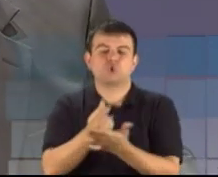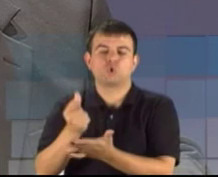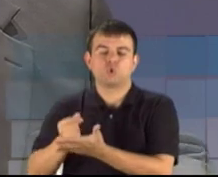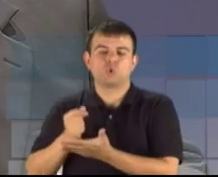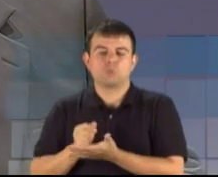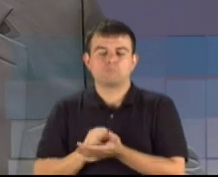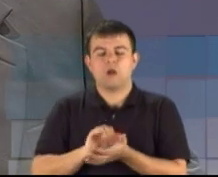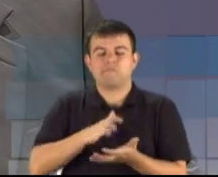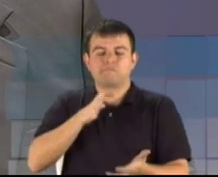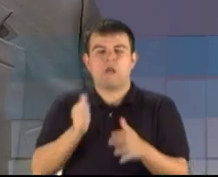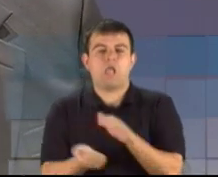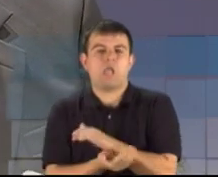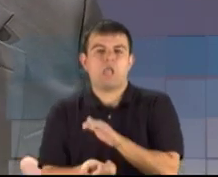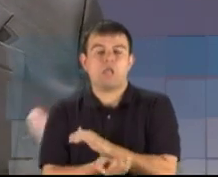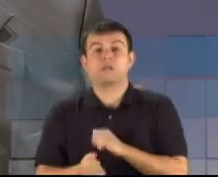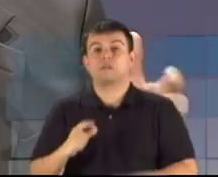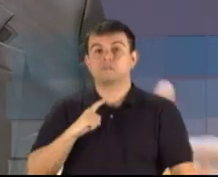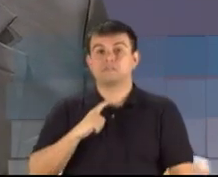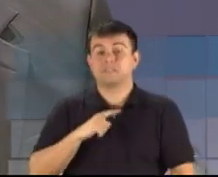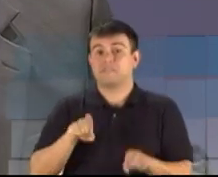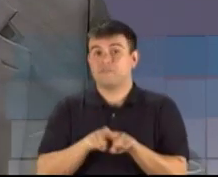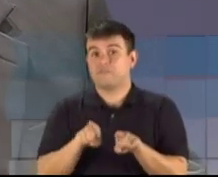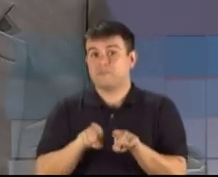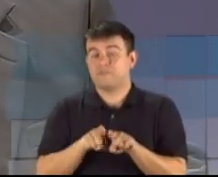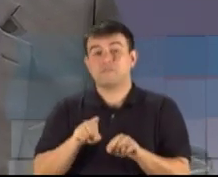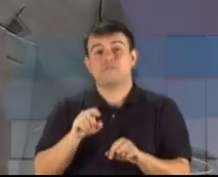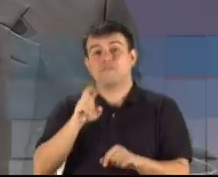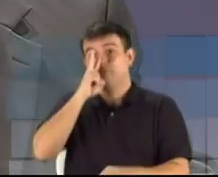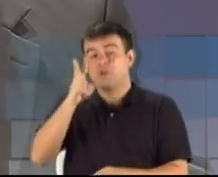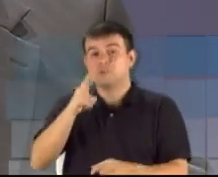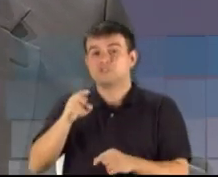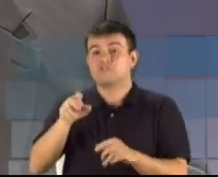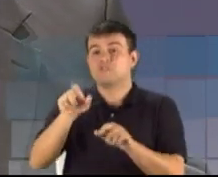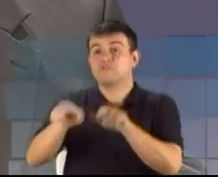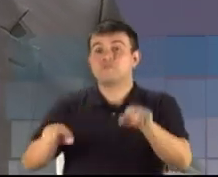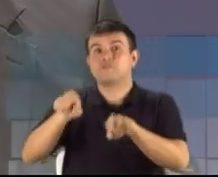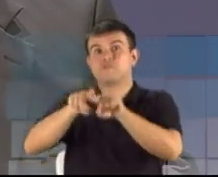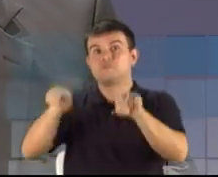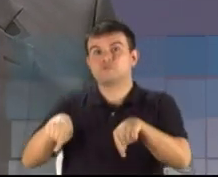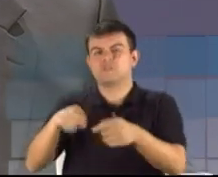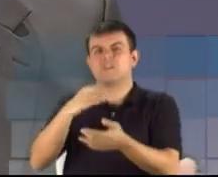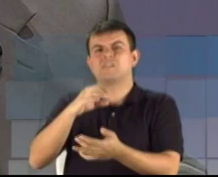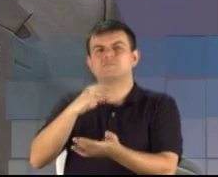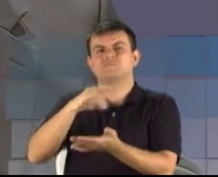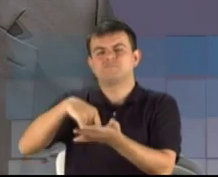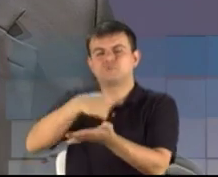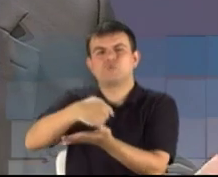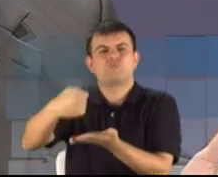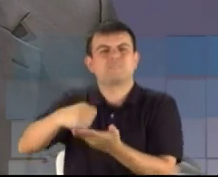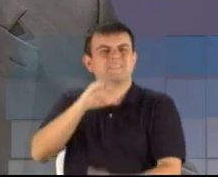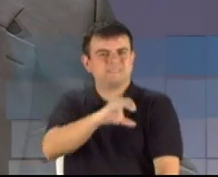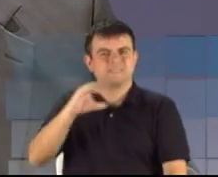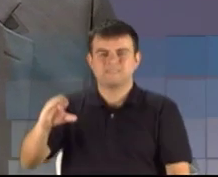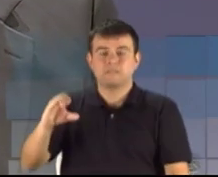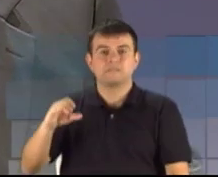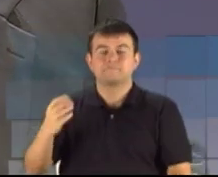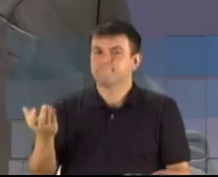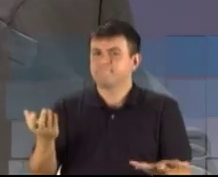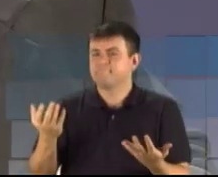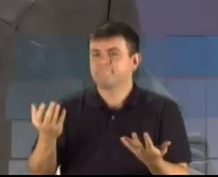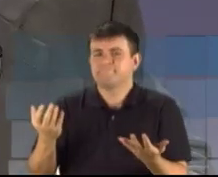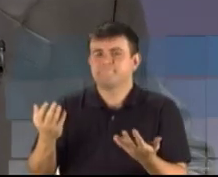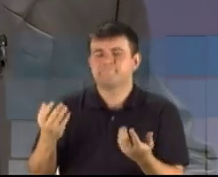Excesso de CCs que às vezes não atendem direito à população. Então, quer dizer, como eu disse anteriormente, a candidata